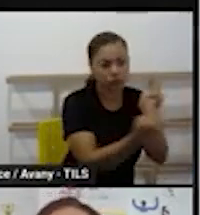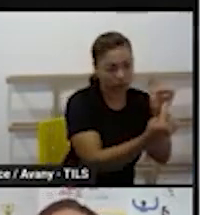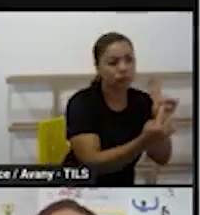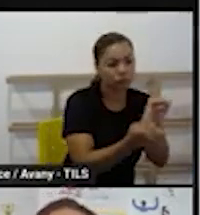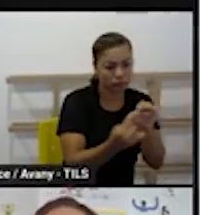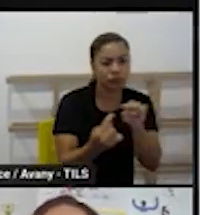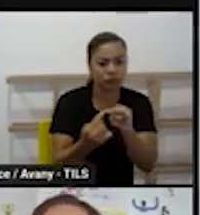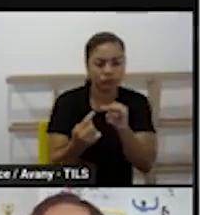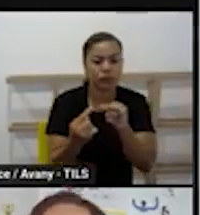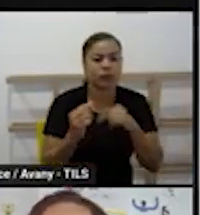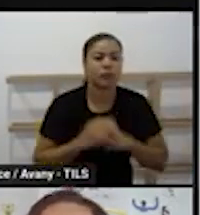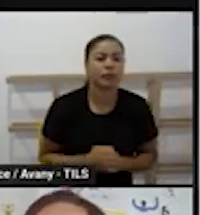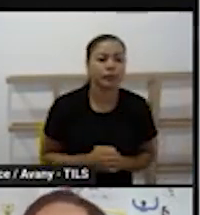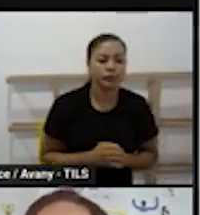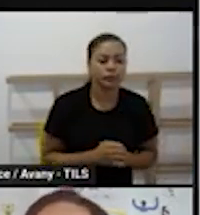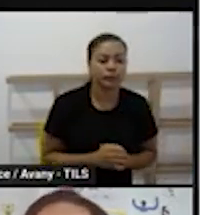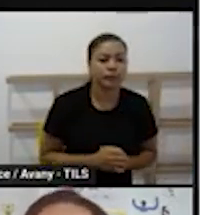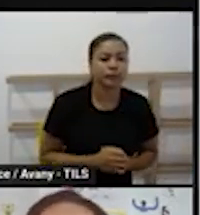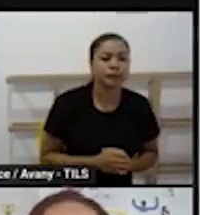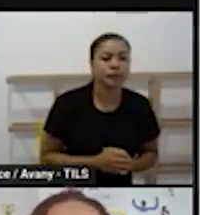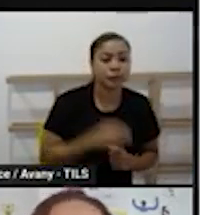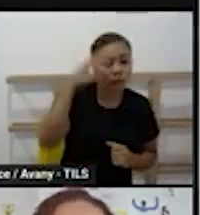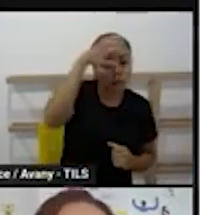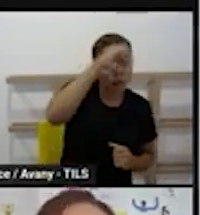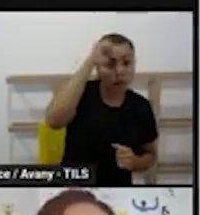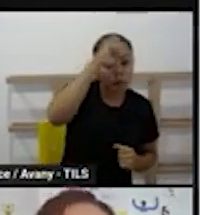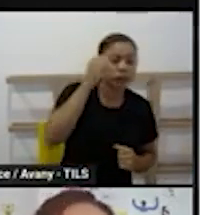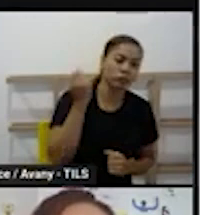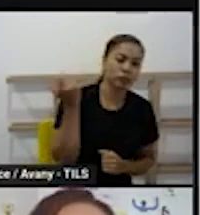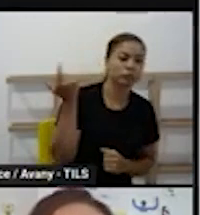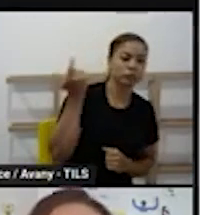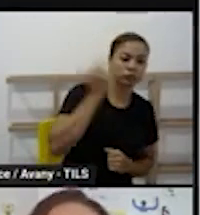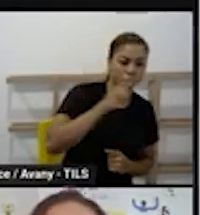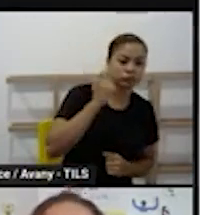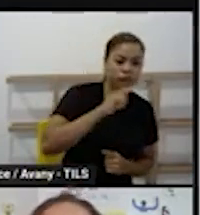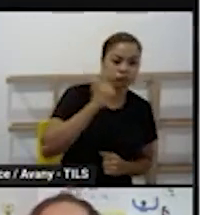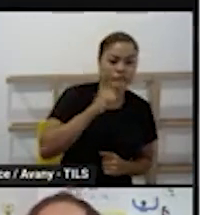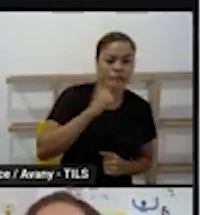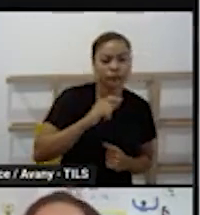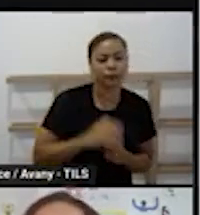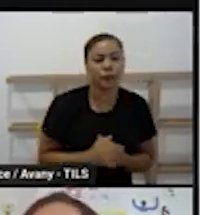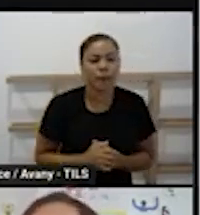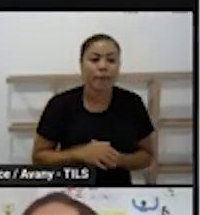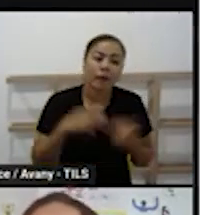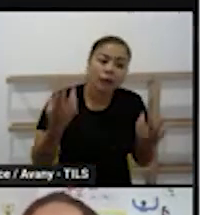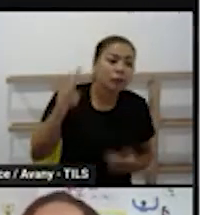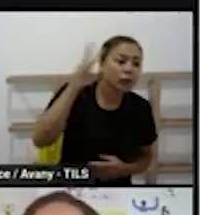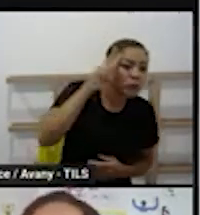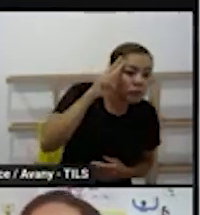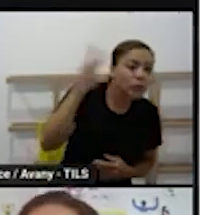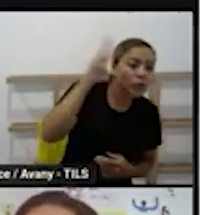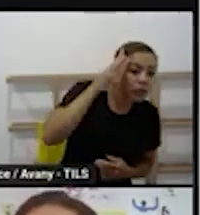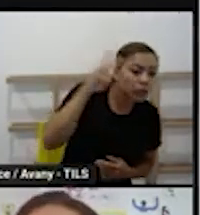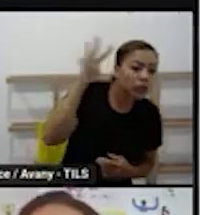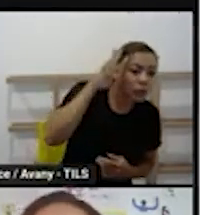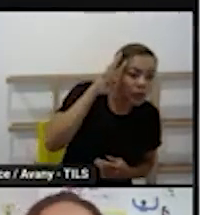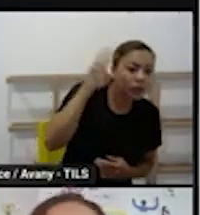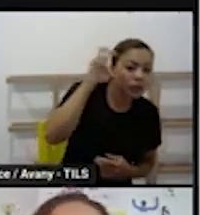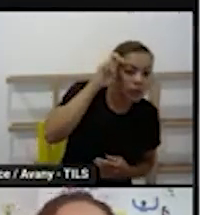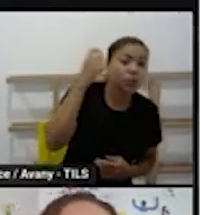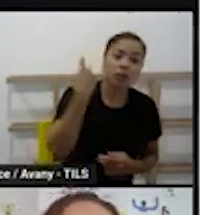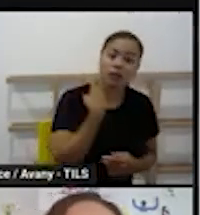que elementos a gente vai colocar na roda então o é que a gente vai explorar na segunda-feira na terça na quarta na quinta e na sexta